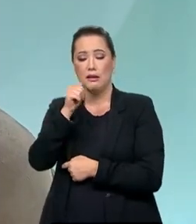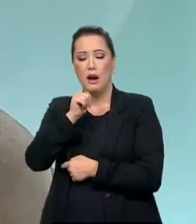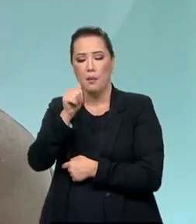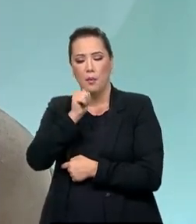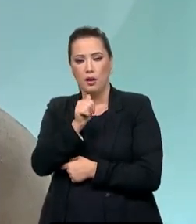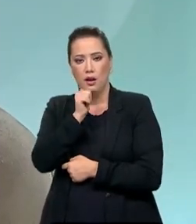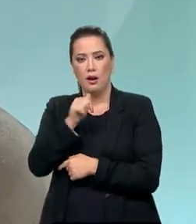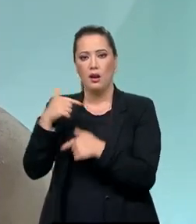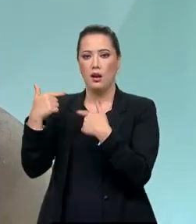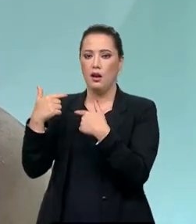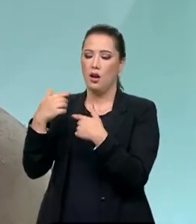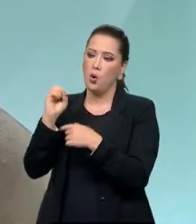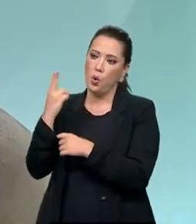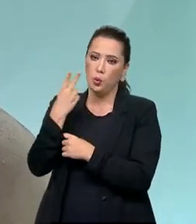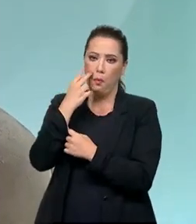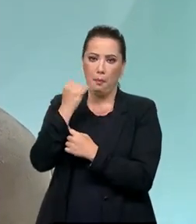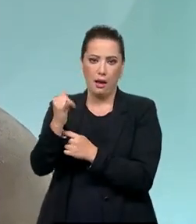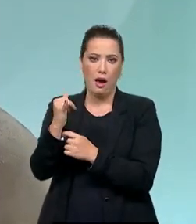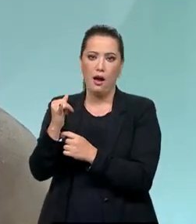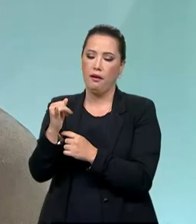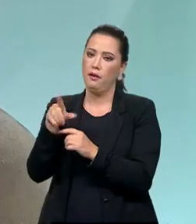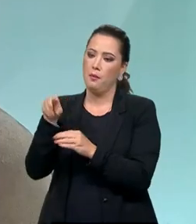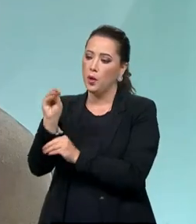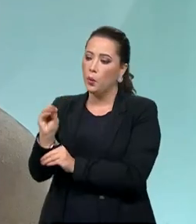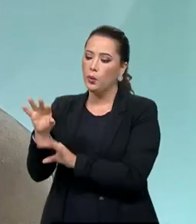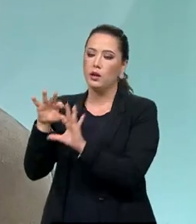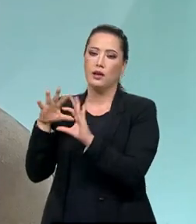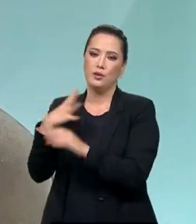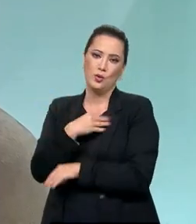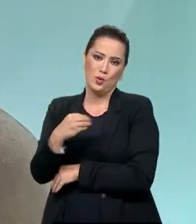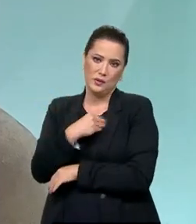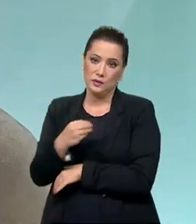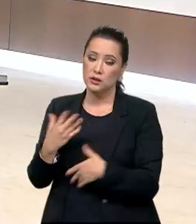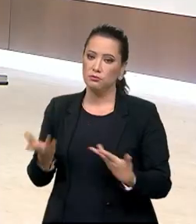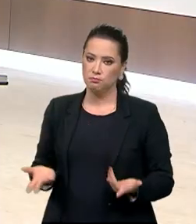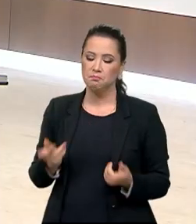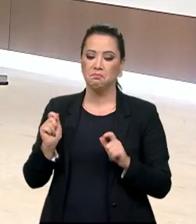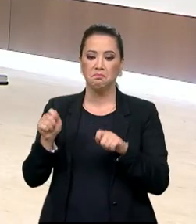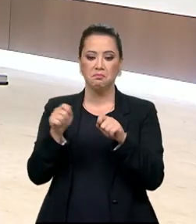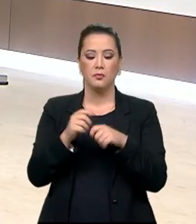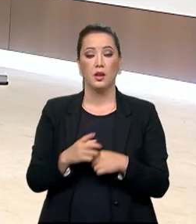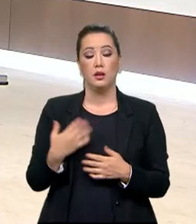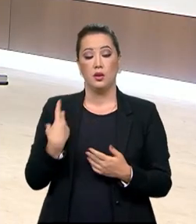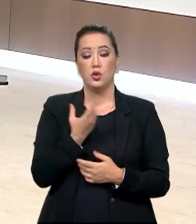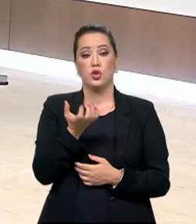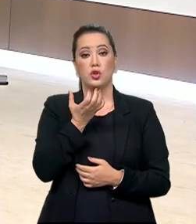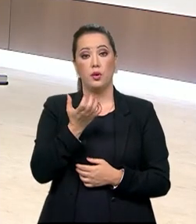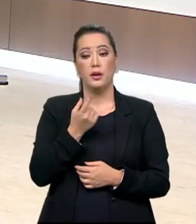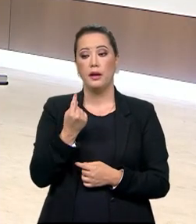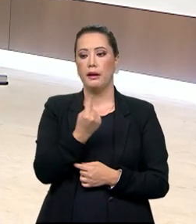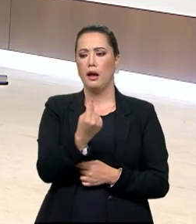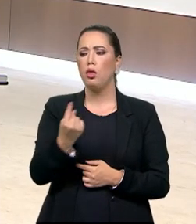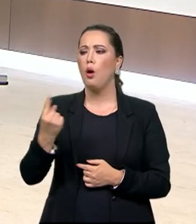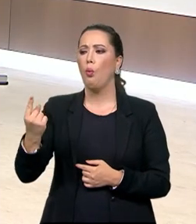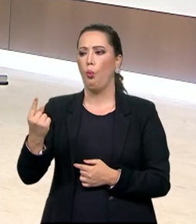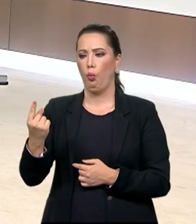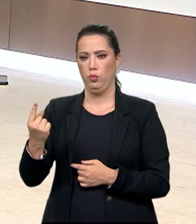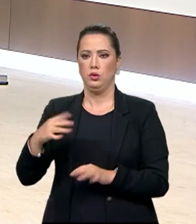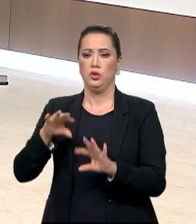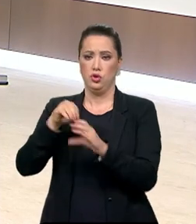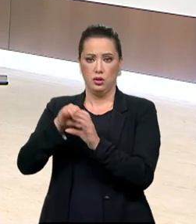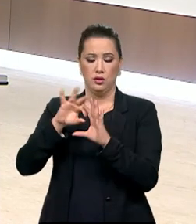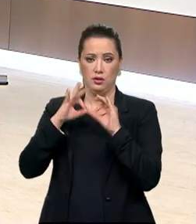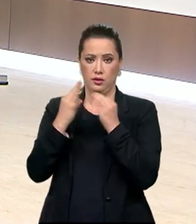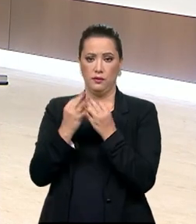de Equilíbrio Trabalho-Família é que cada ser humano, cada pai, cada mãe, cada familiar possa